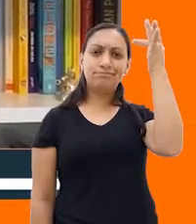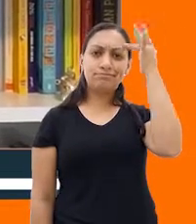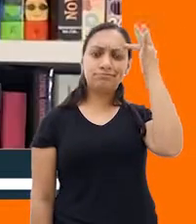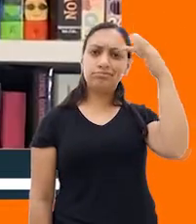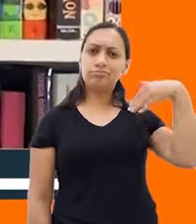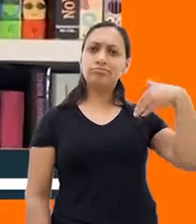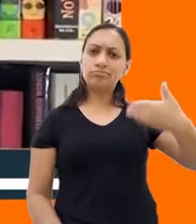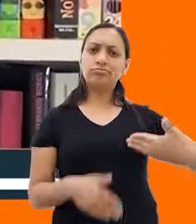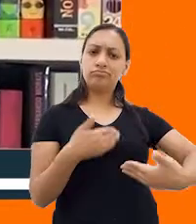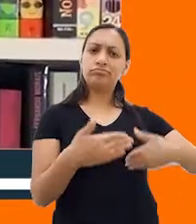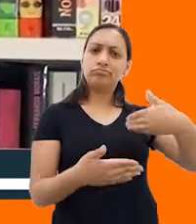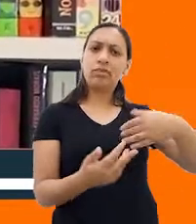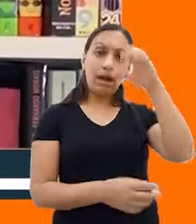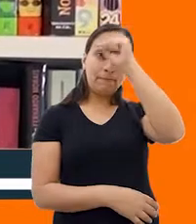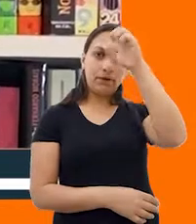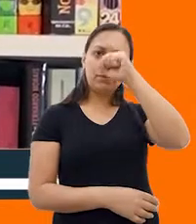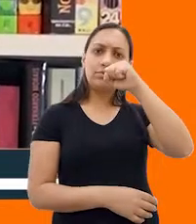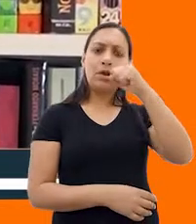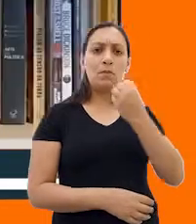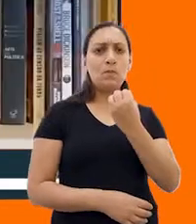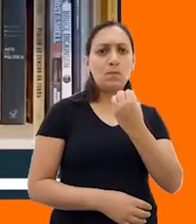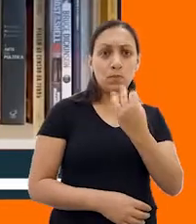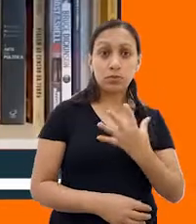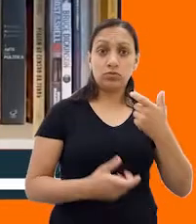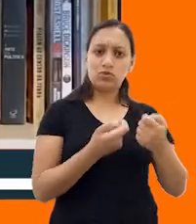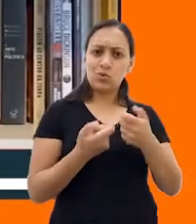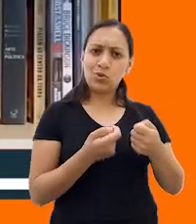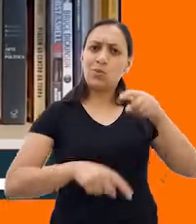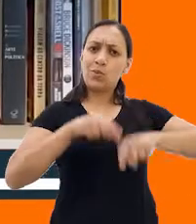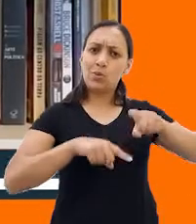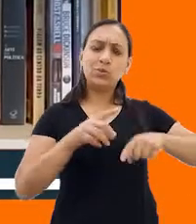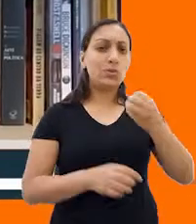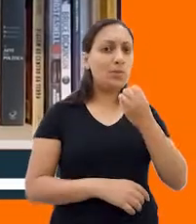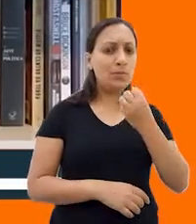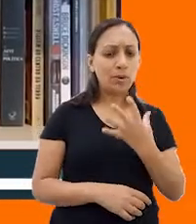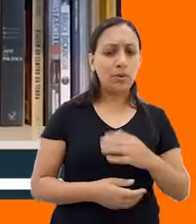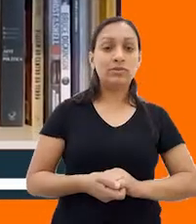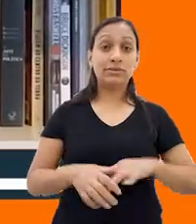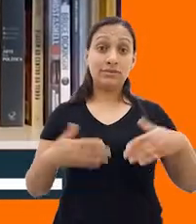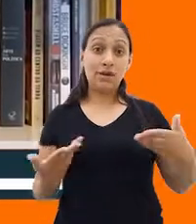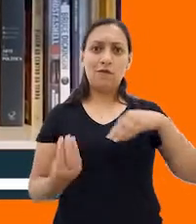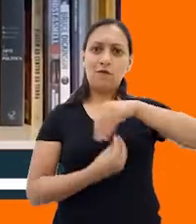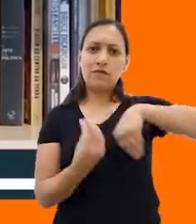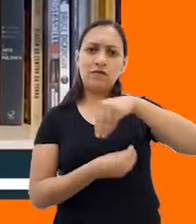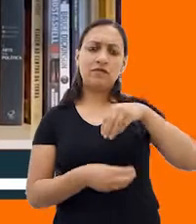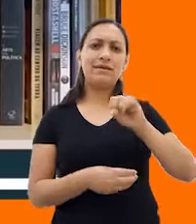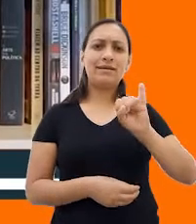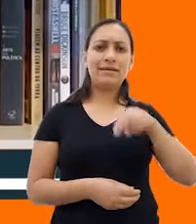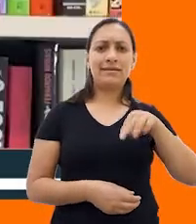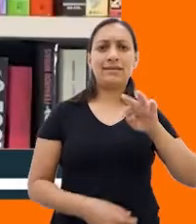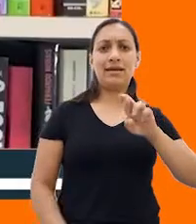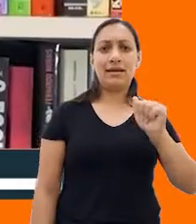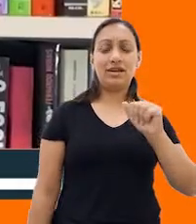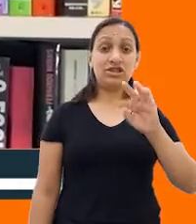maturando para conseguir aprender bons jogos e bons produtos. Como envolve muito a questão da interatividade, além da imagem e do